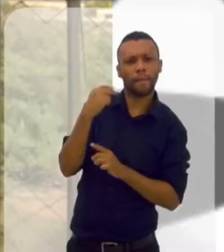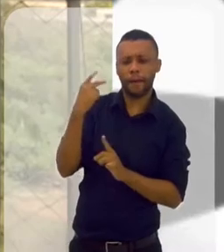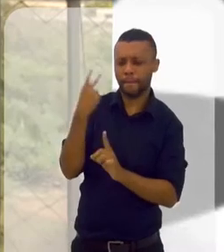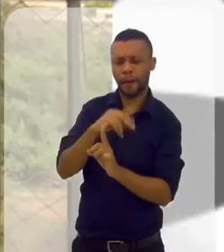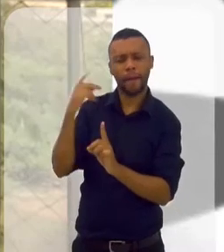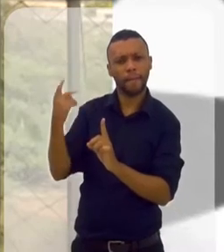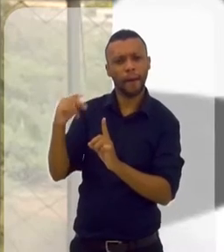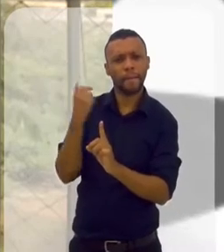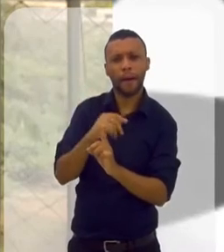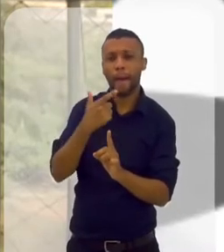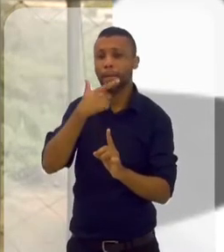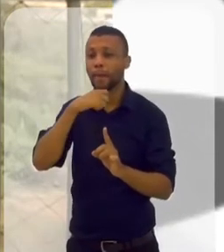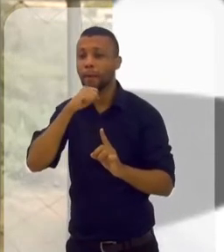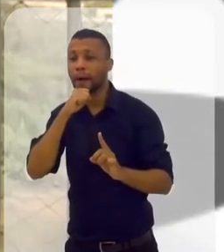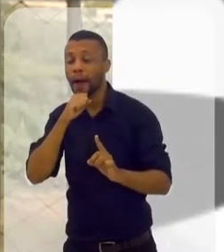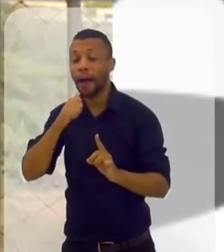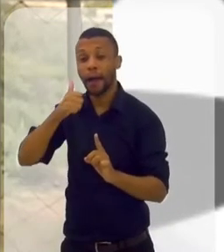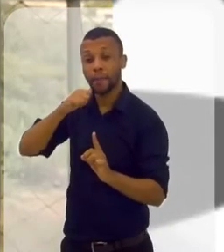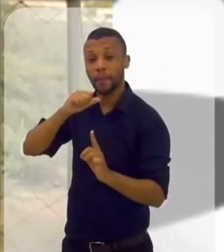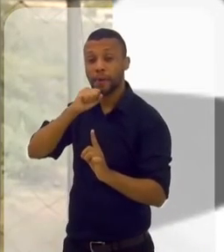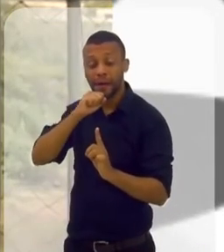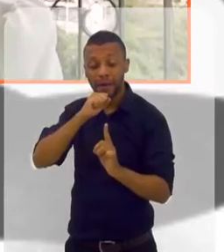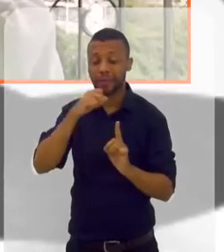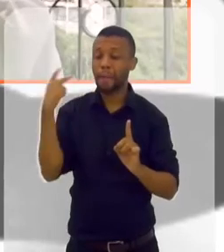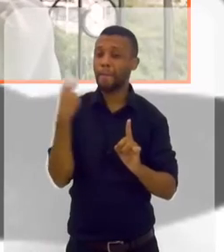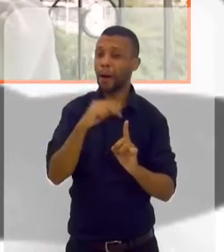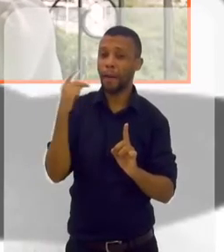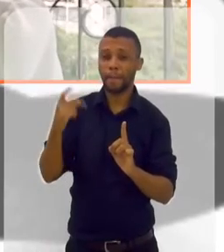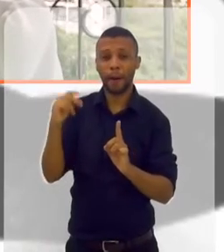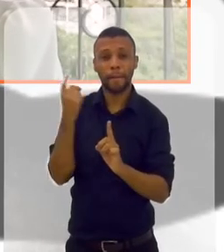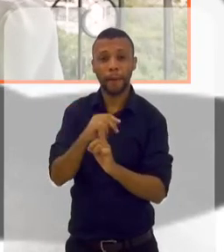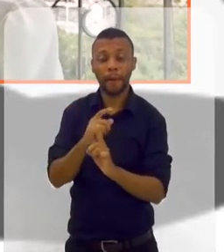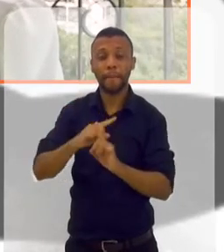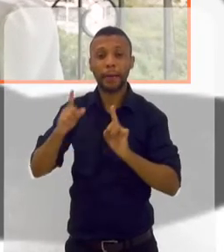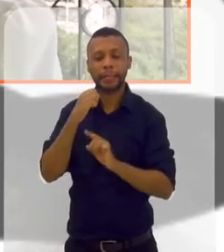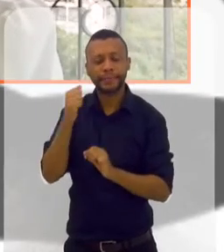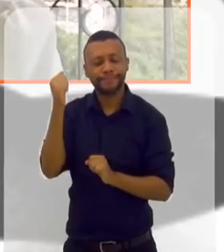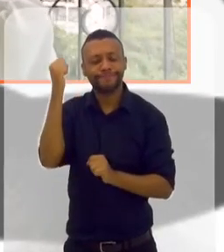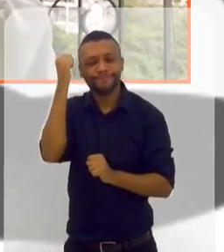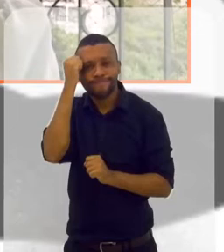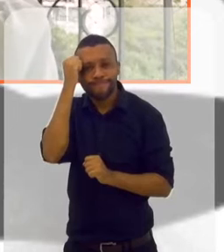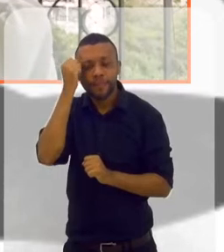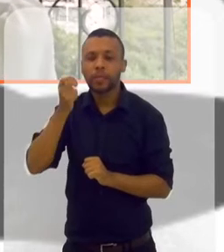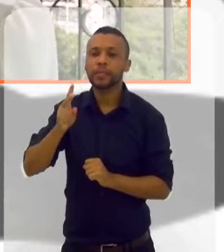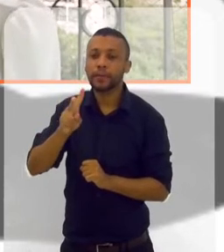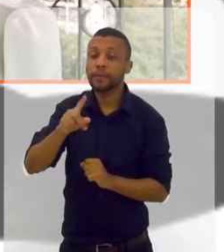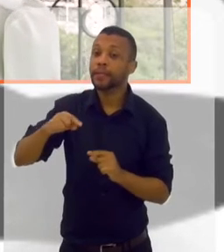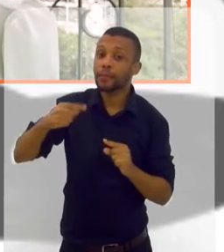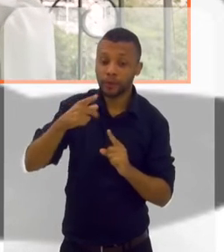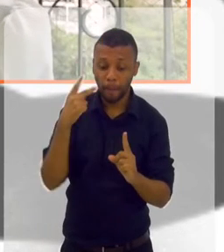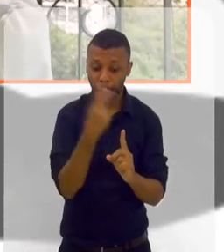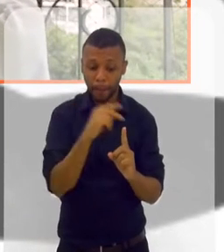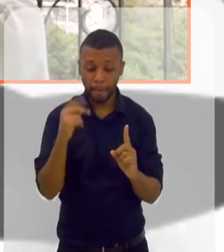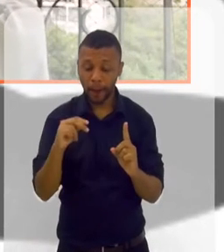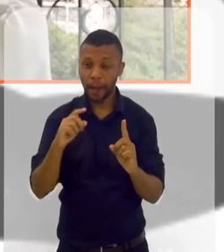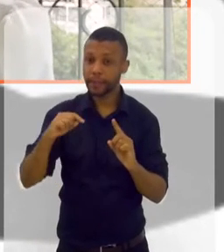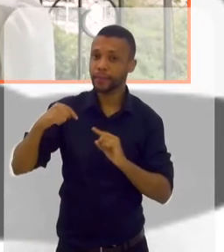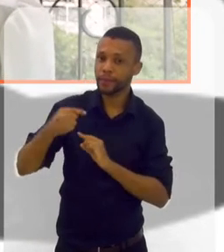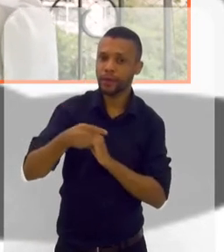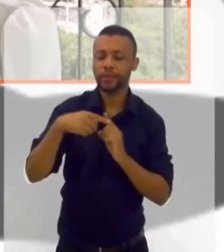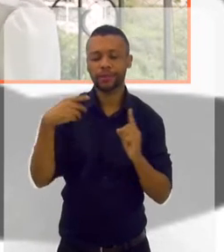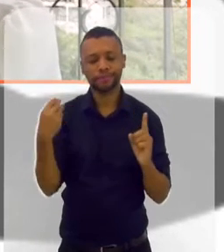Meus pais tinham esse costume. Então, apanhei muito na infância, só que eles se arrependiam. Então, eu sempre ganhava um docinho depois.